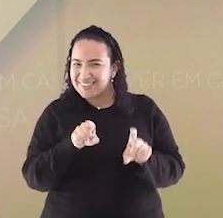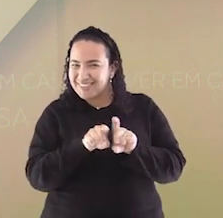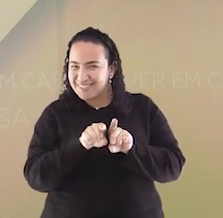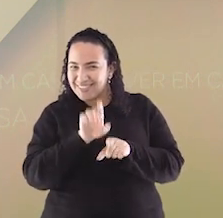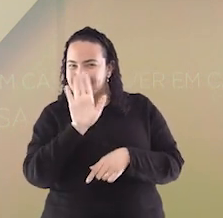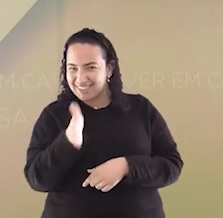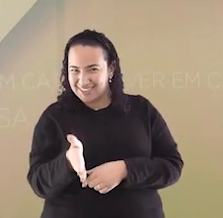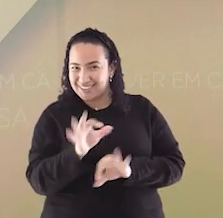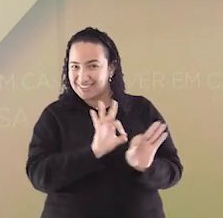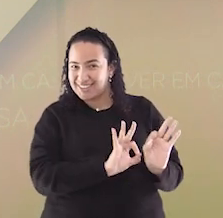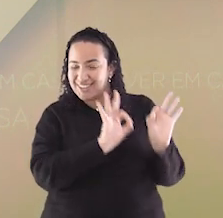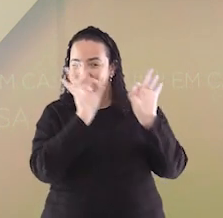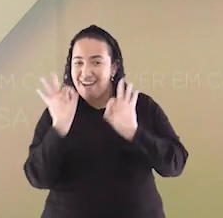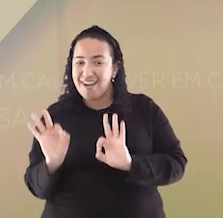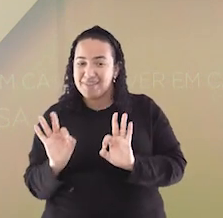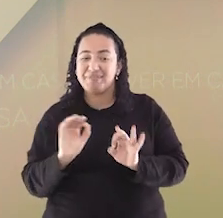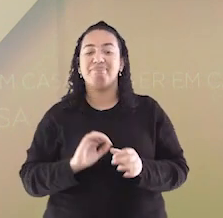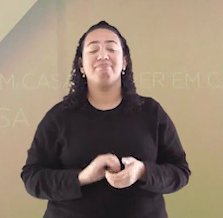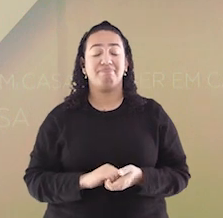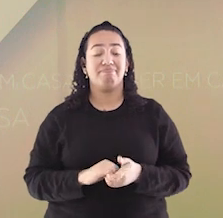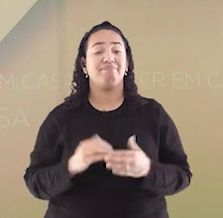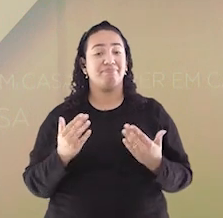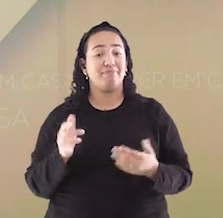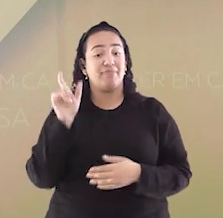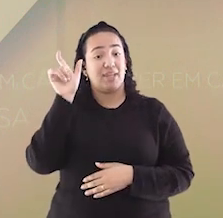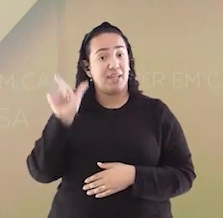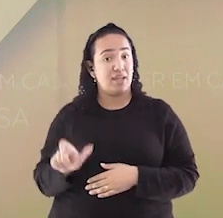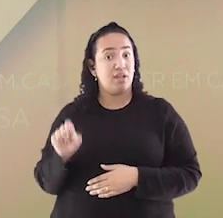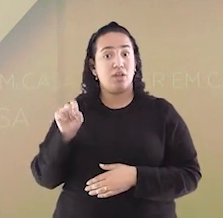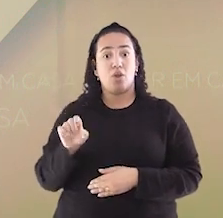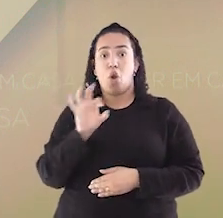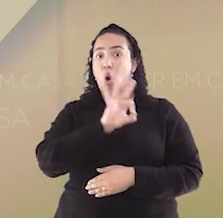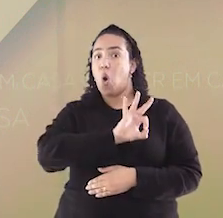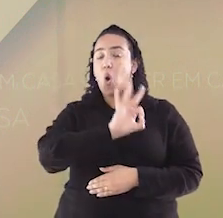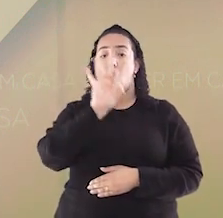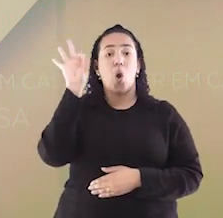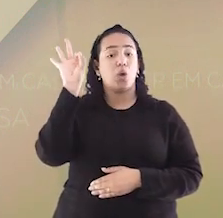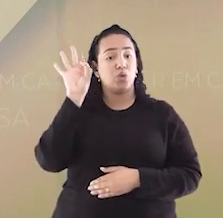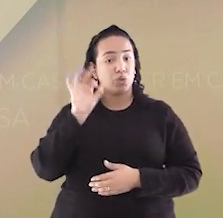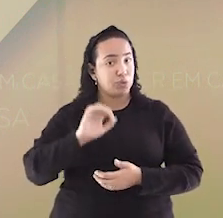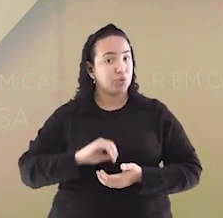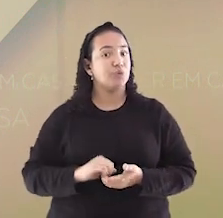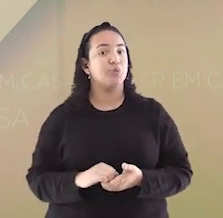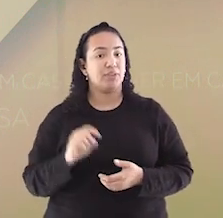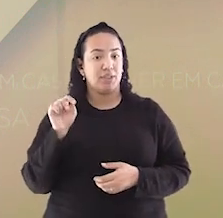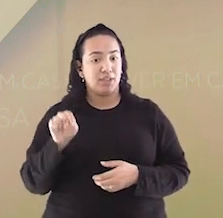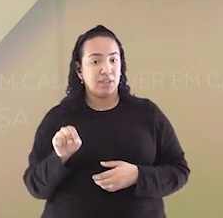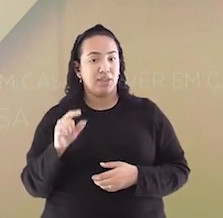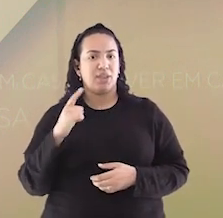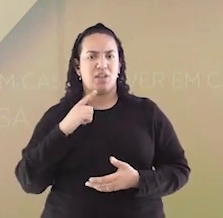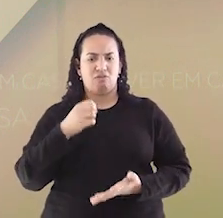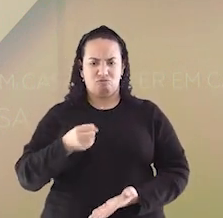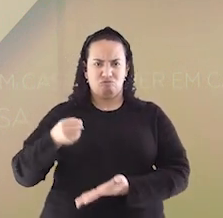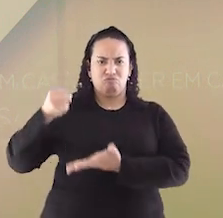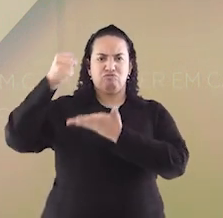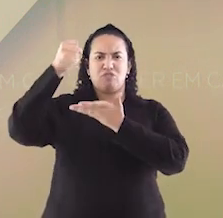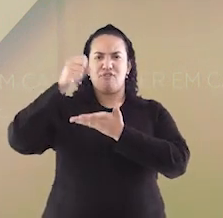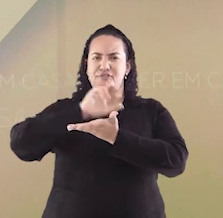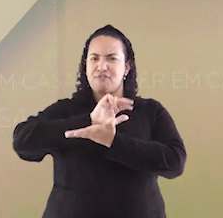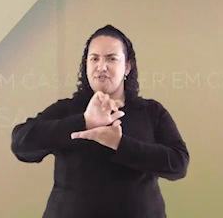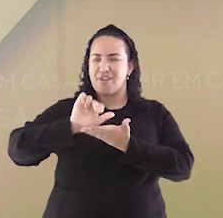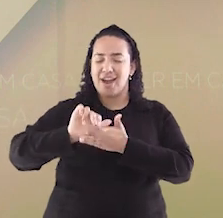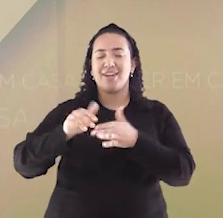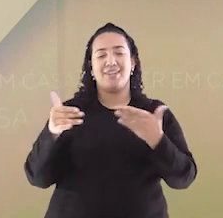1? Já assistiram alguma vez? Bom, Ayrton Senna era um ótimo piloto. E por trazer diversos prêmios para o Brasil,